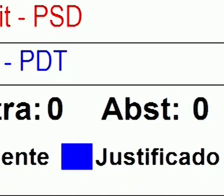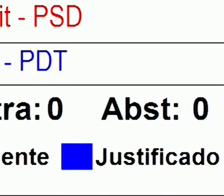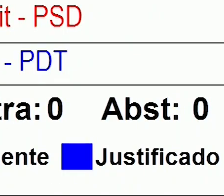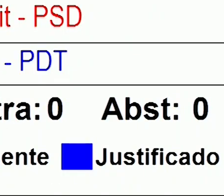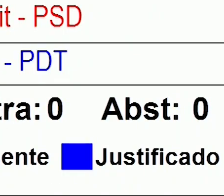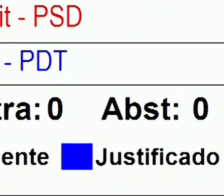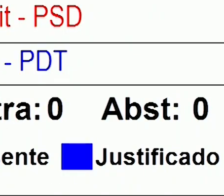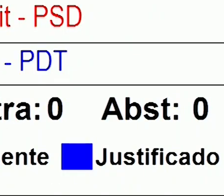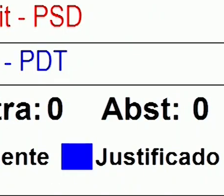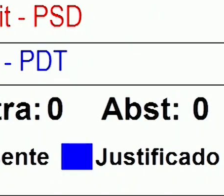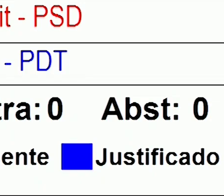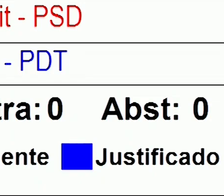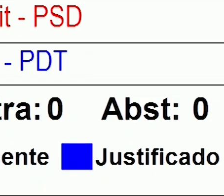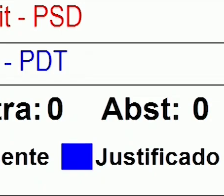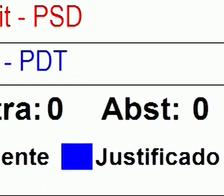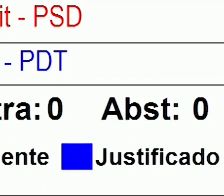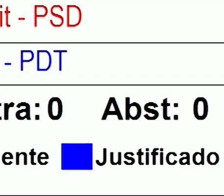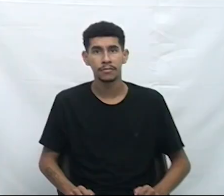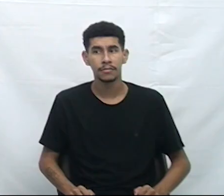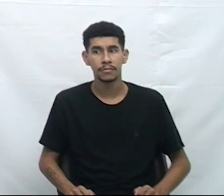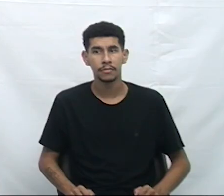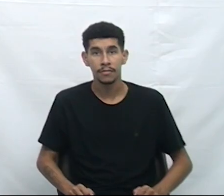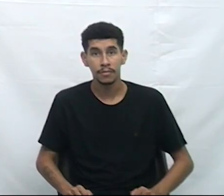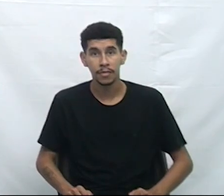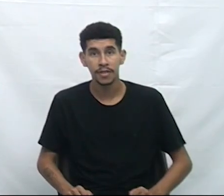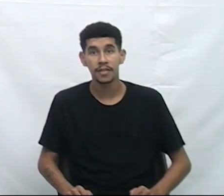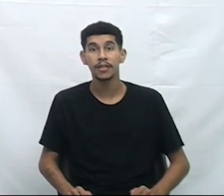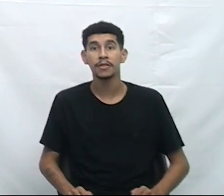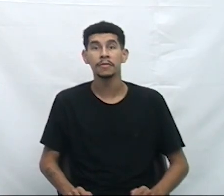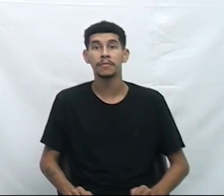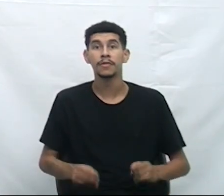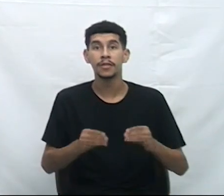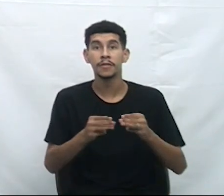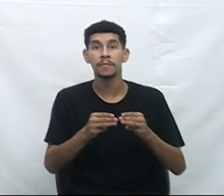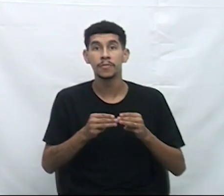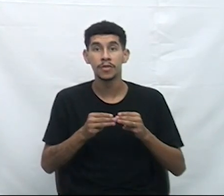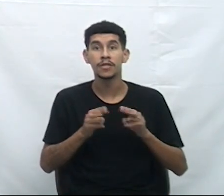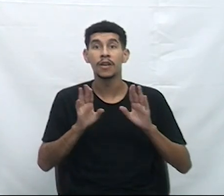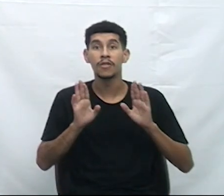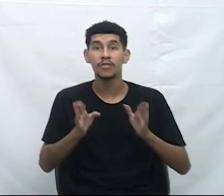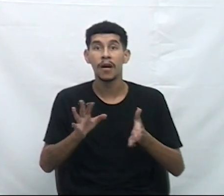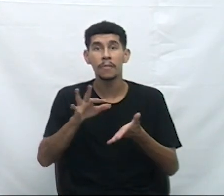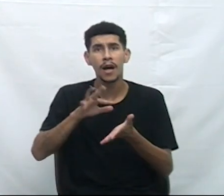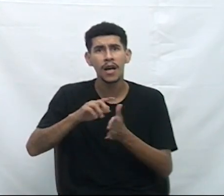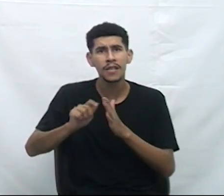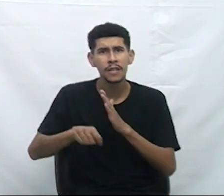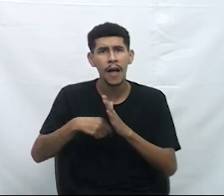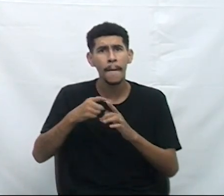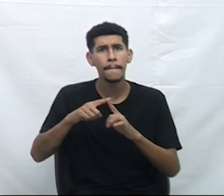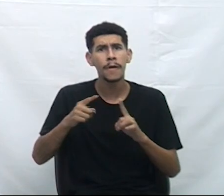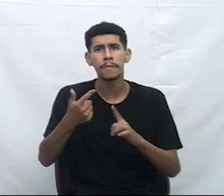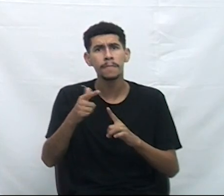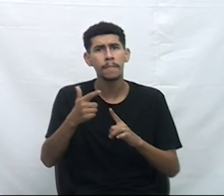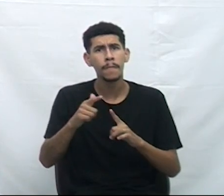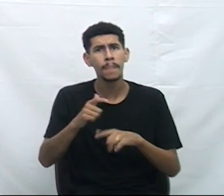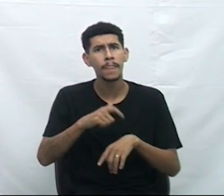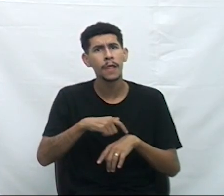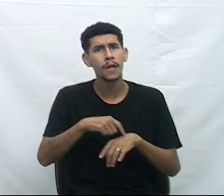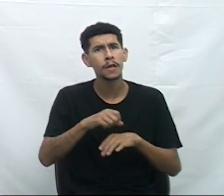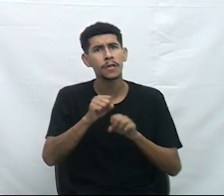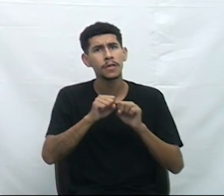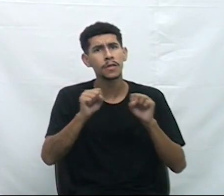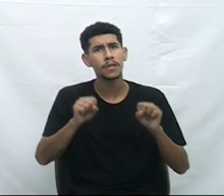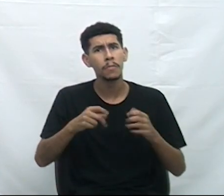Na verdade, essa moção não foi. Estava para ser assinada, ficou um tempo. No sistema, é,